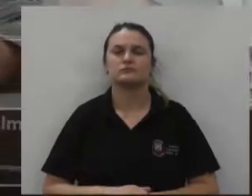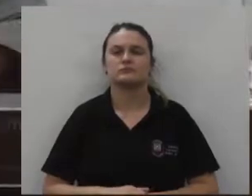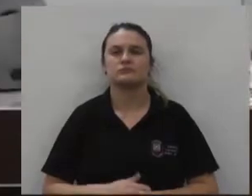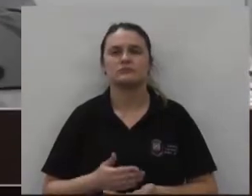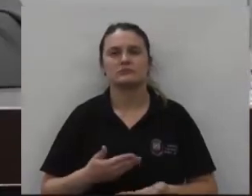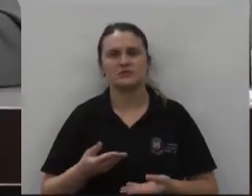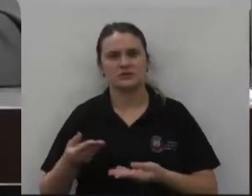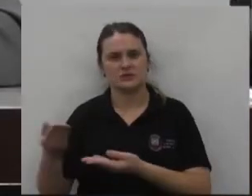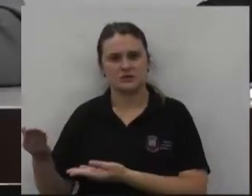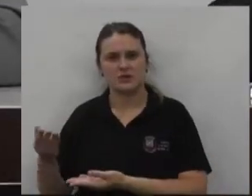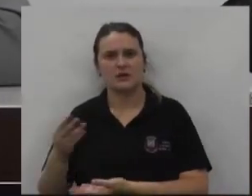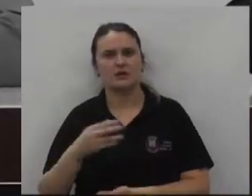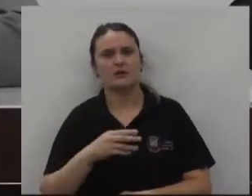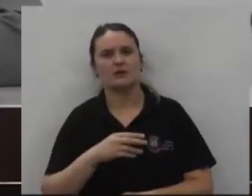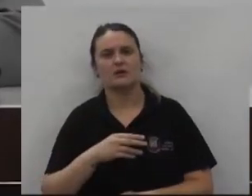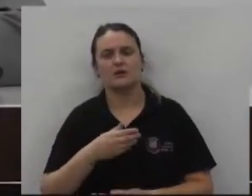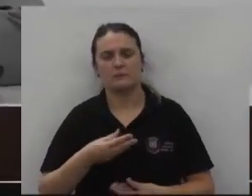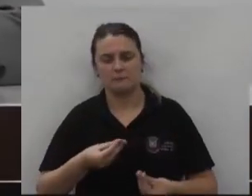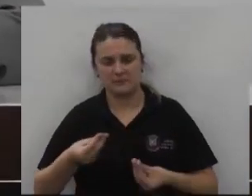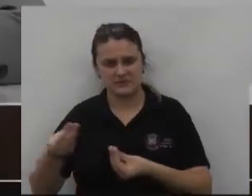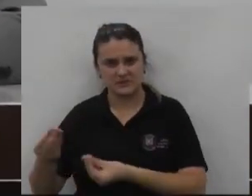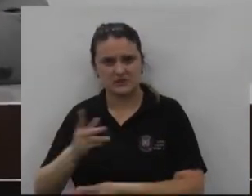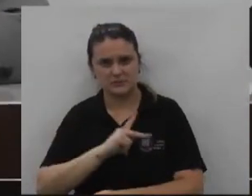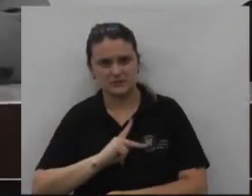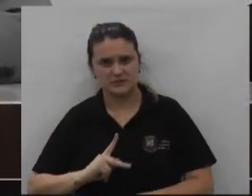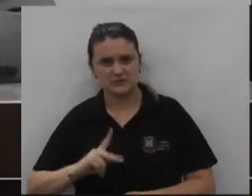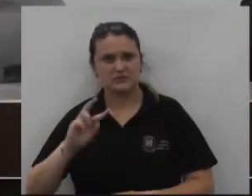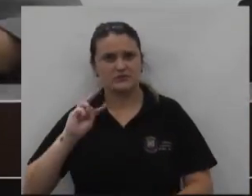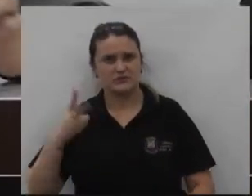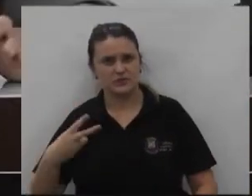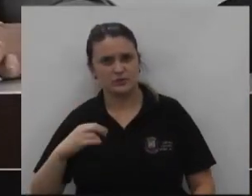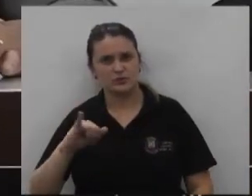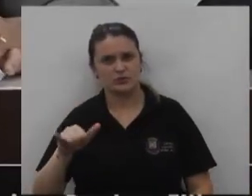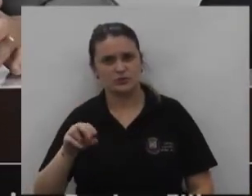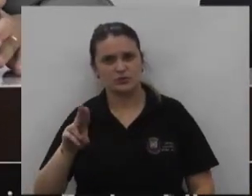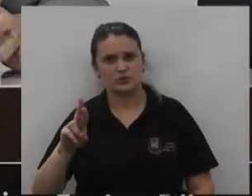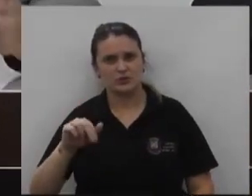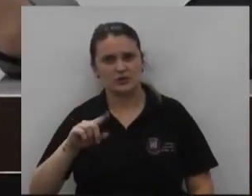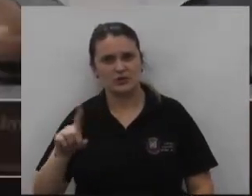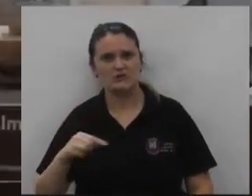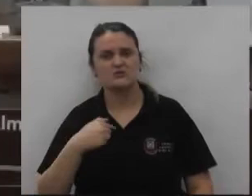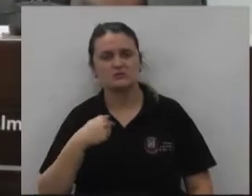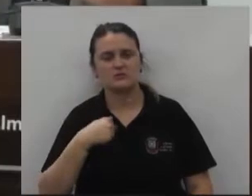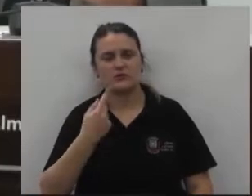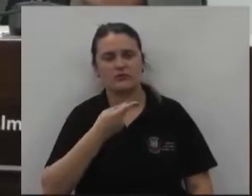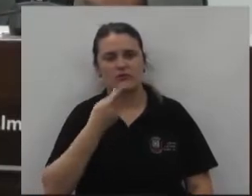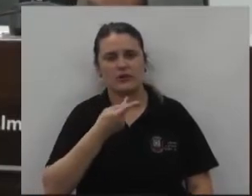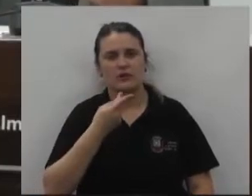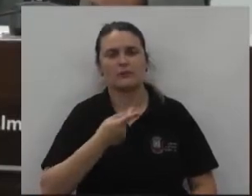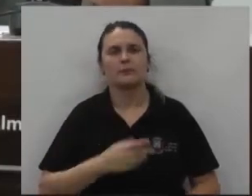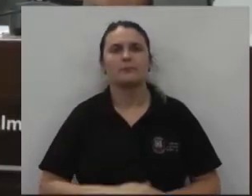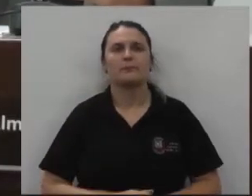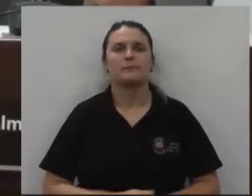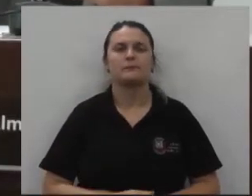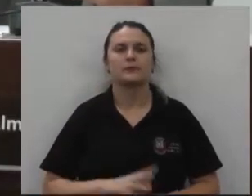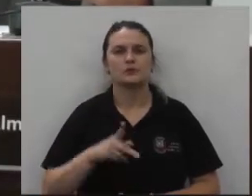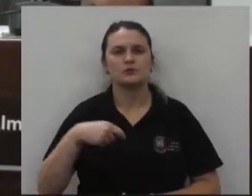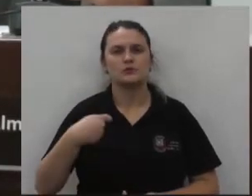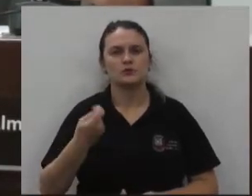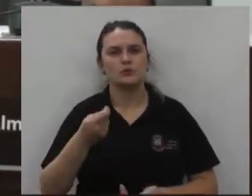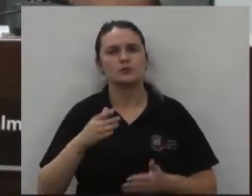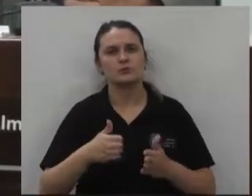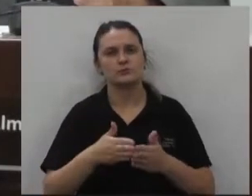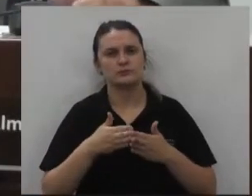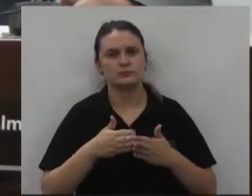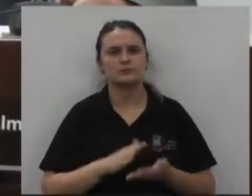eu vou passar a palavra então eu vou passar a presidência para vereador Juarez para que eu possa fazer uso então da palavra a respeito